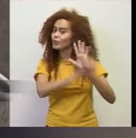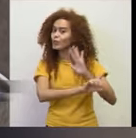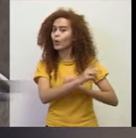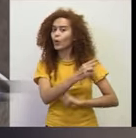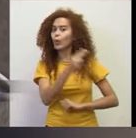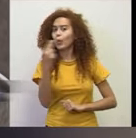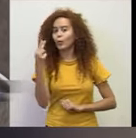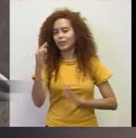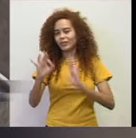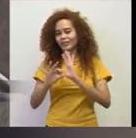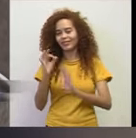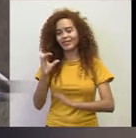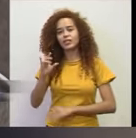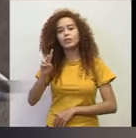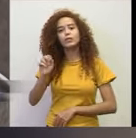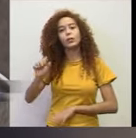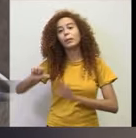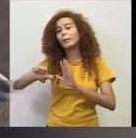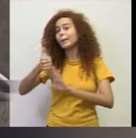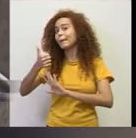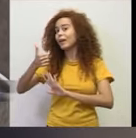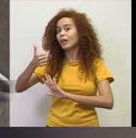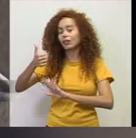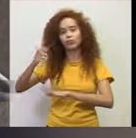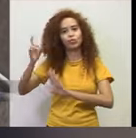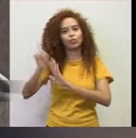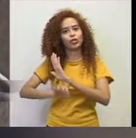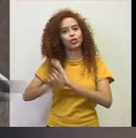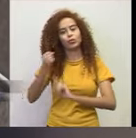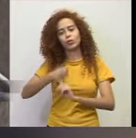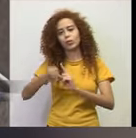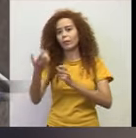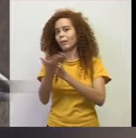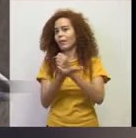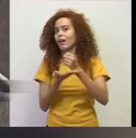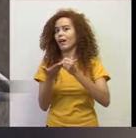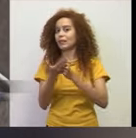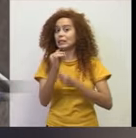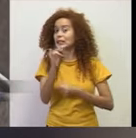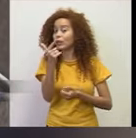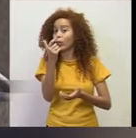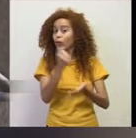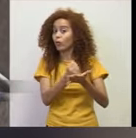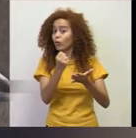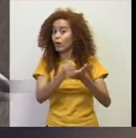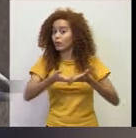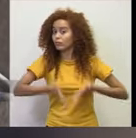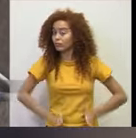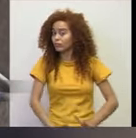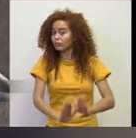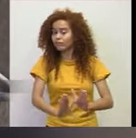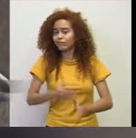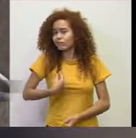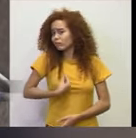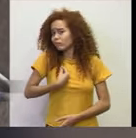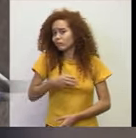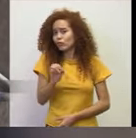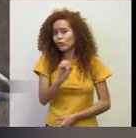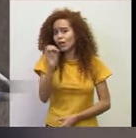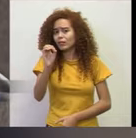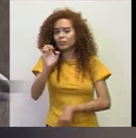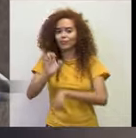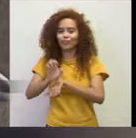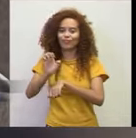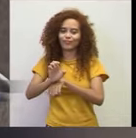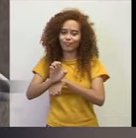civil, que é o primeiro entre todos os direitos sociais básicos. Sem o registro, a pessoa não existe para o